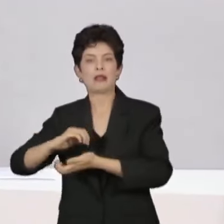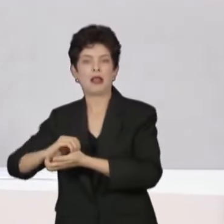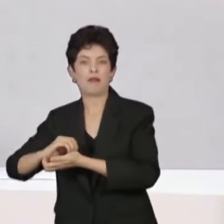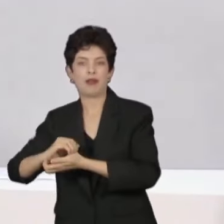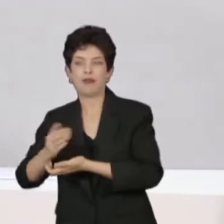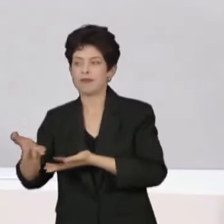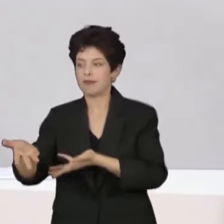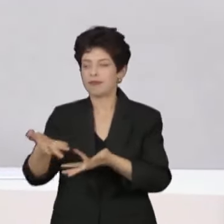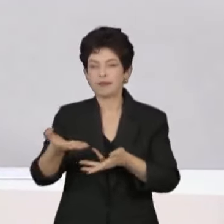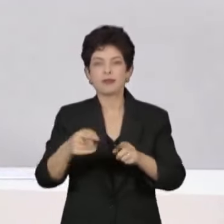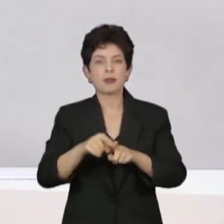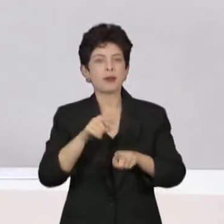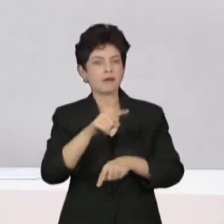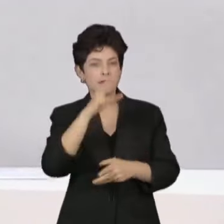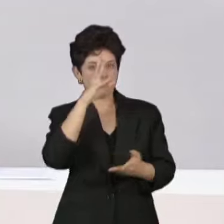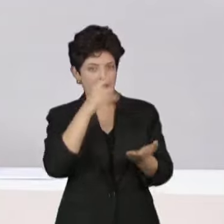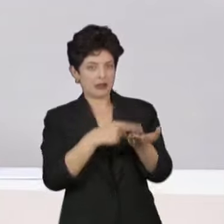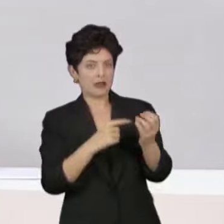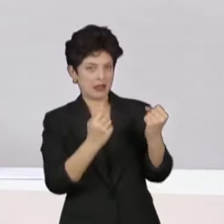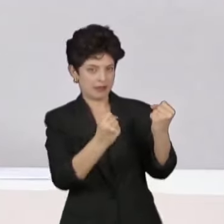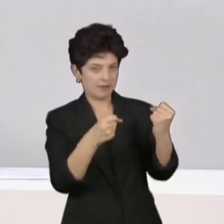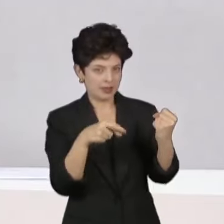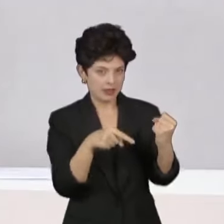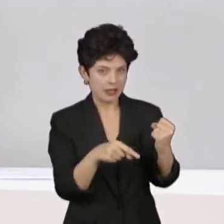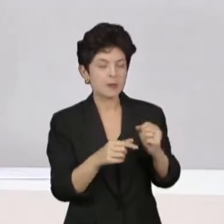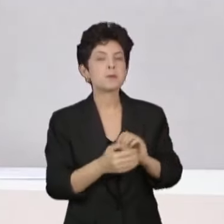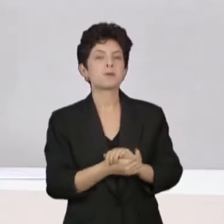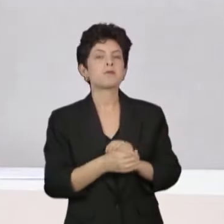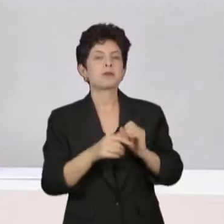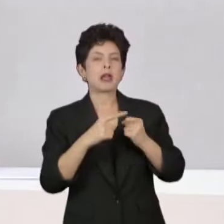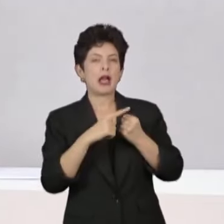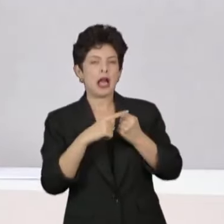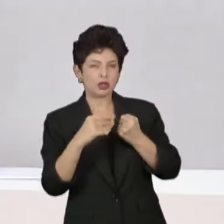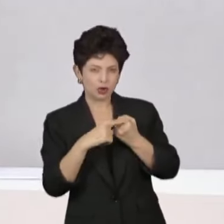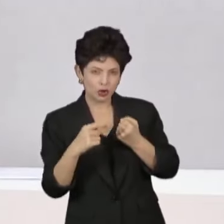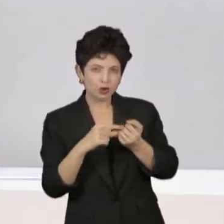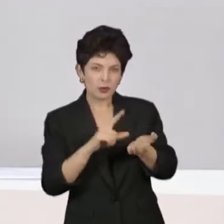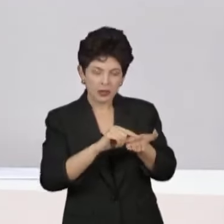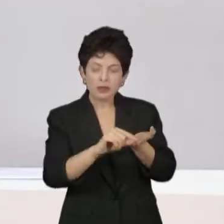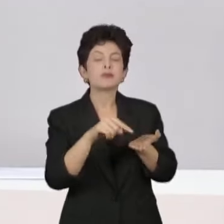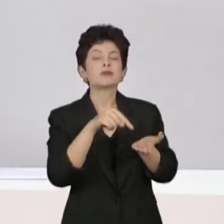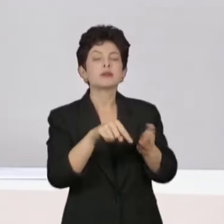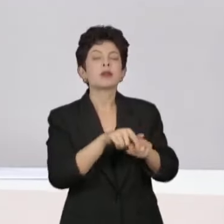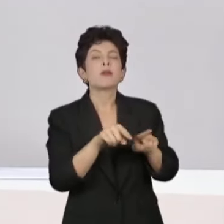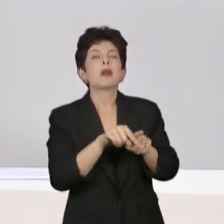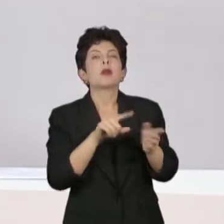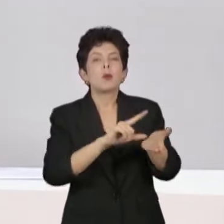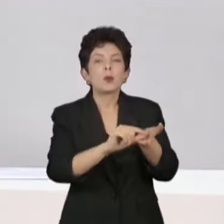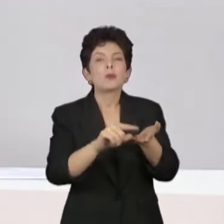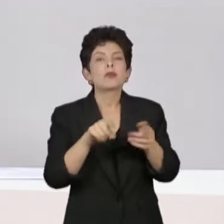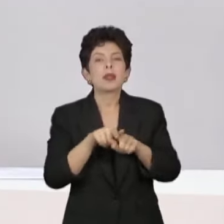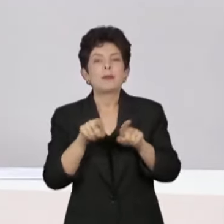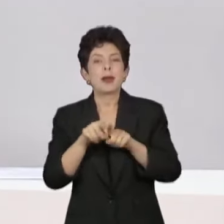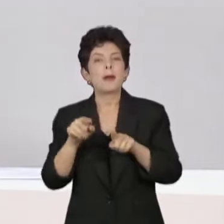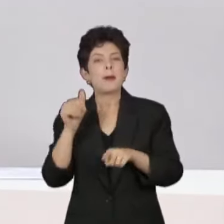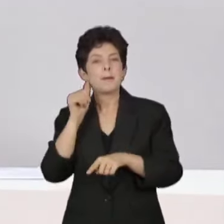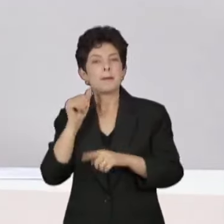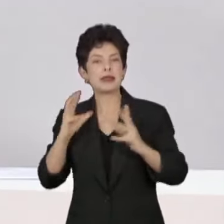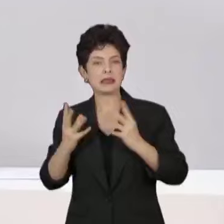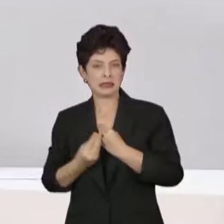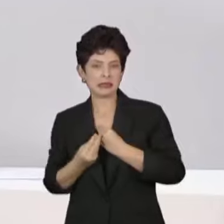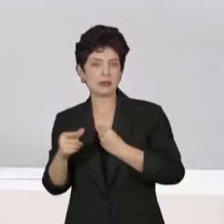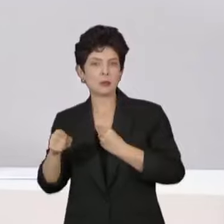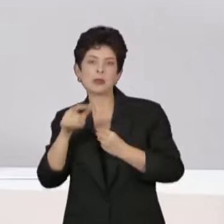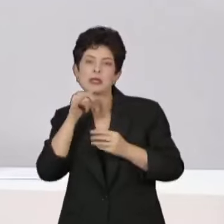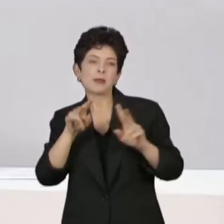E também o senhor é um defensor em artigos acadêmicos, em entrevistas do papel iluminista do STF que iria se impor em pautas como